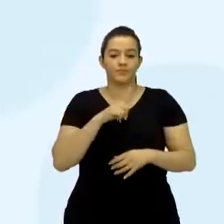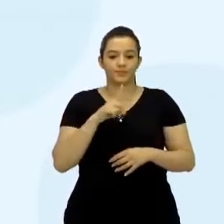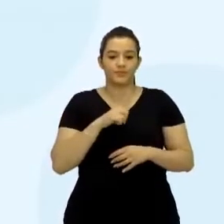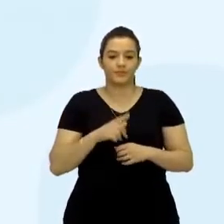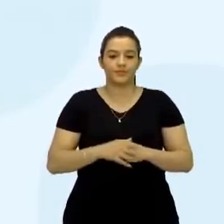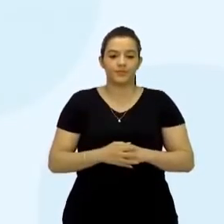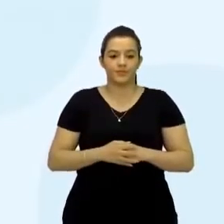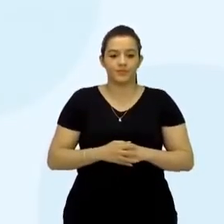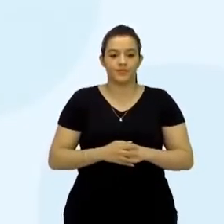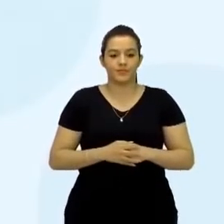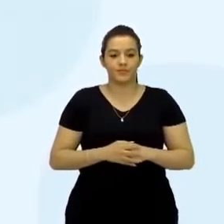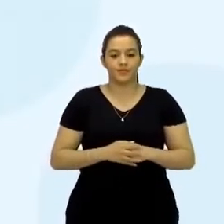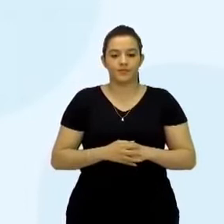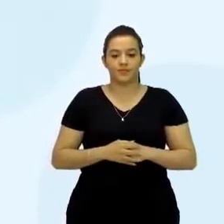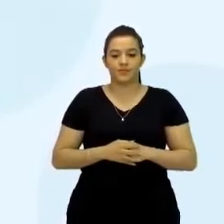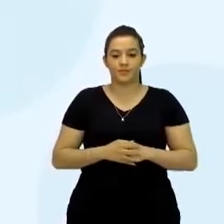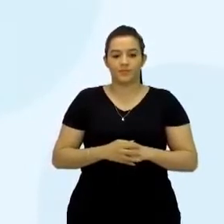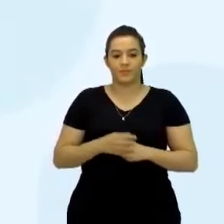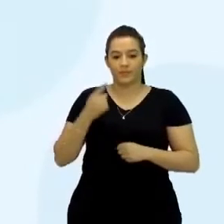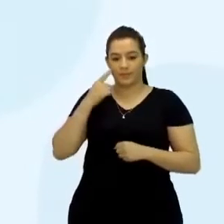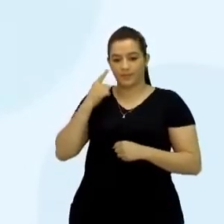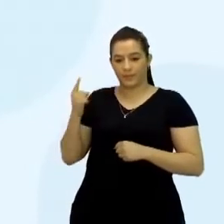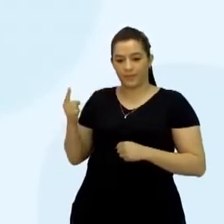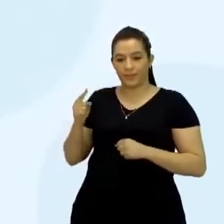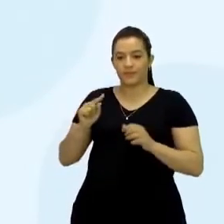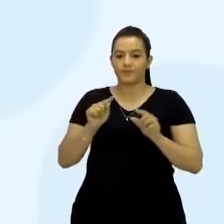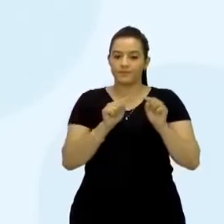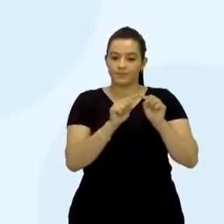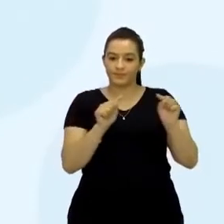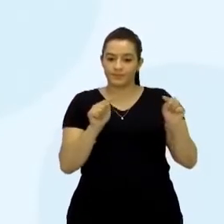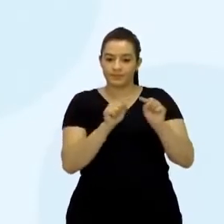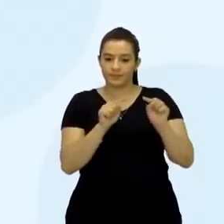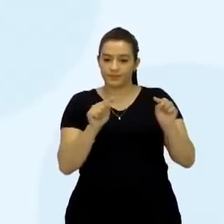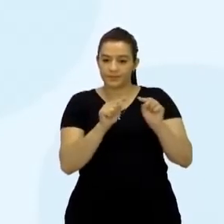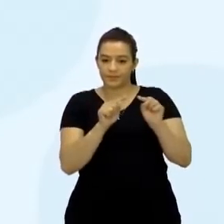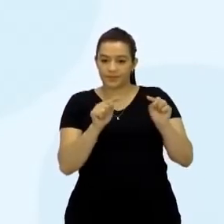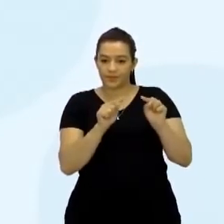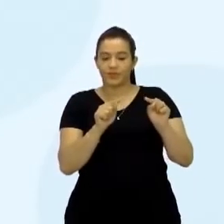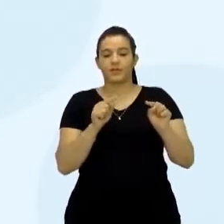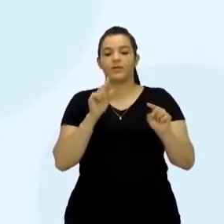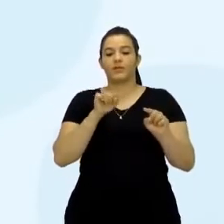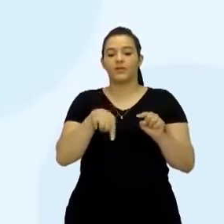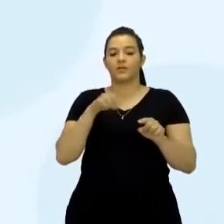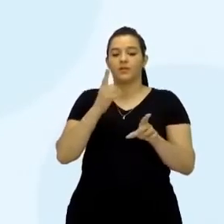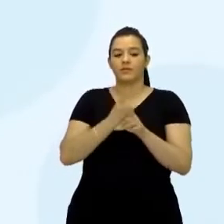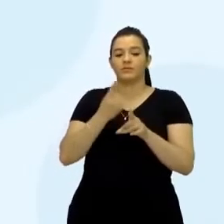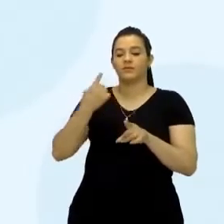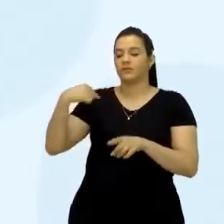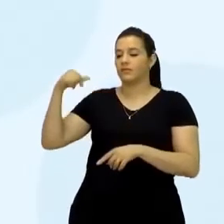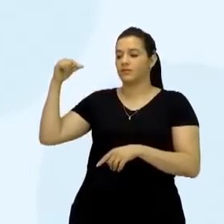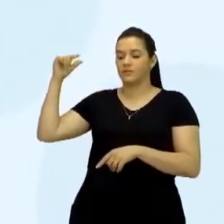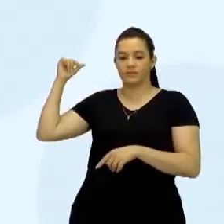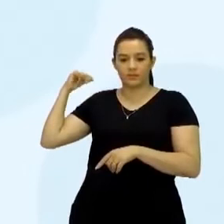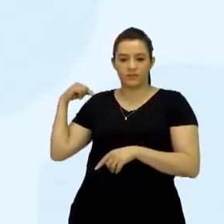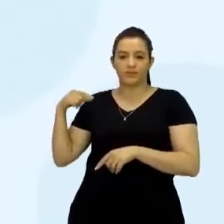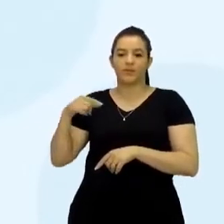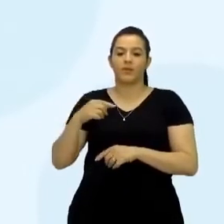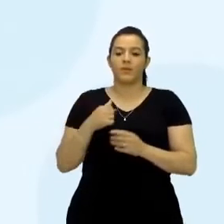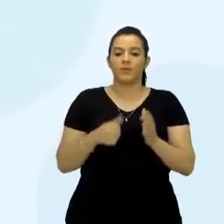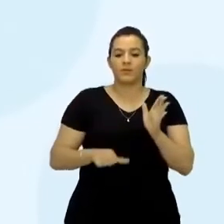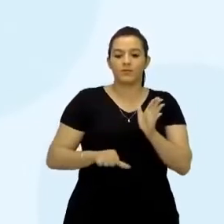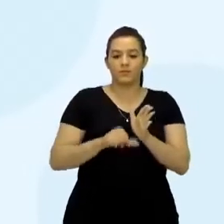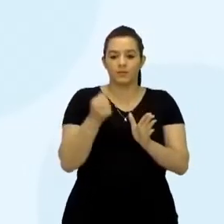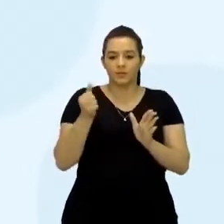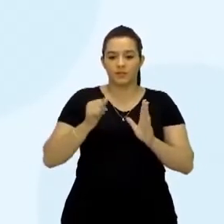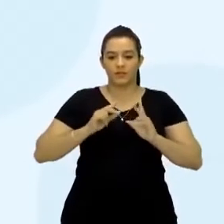explicação do que são os neandertais, que é uma espécie antiga. Nós estávamos falando lá da era dos primeiros